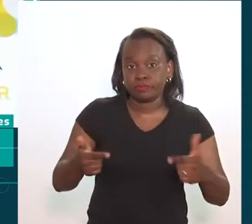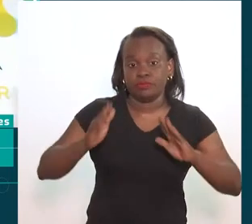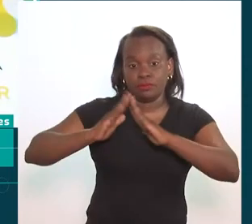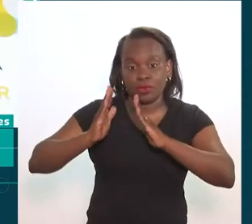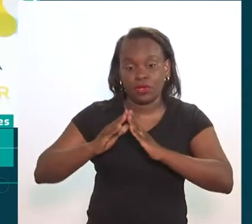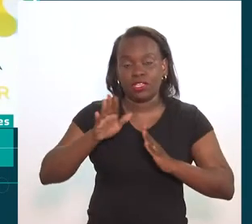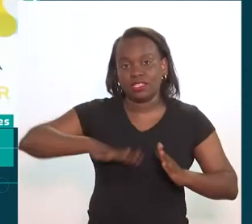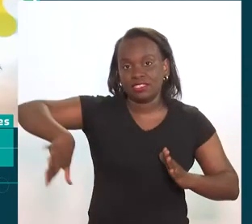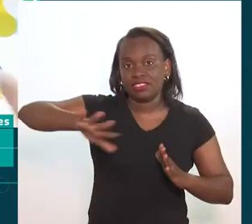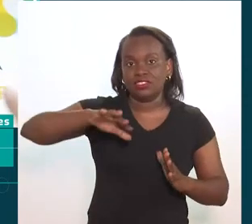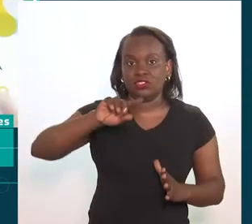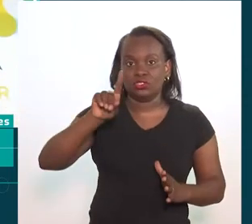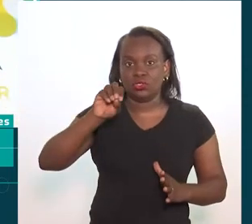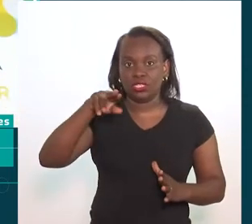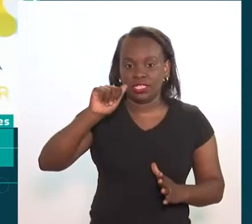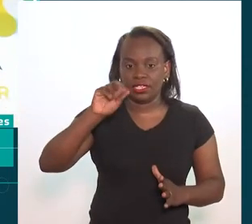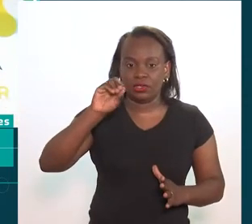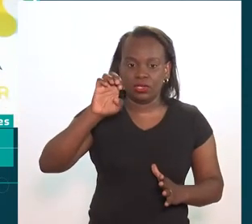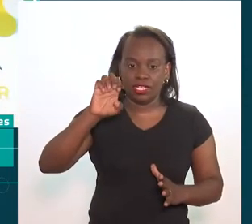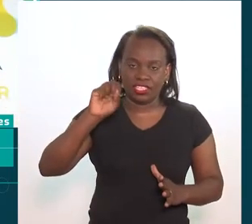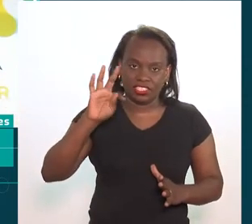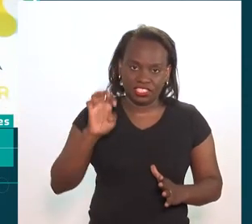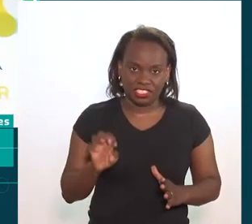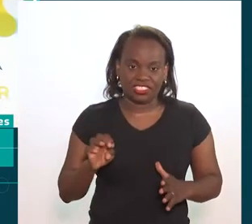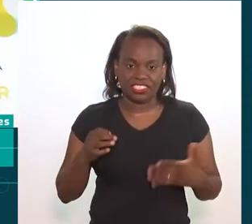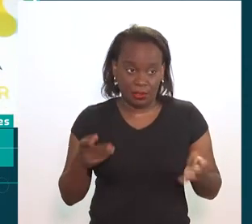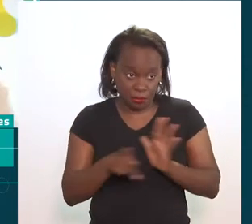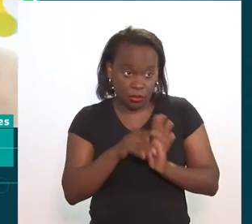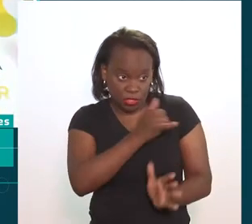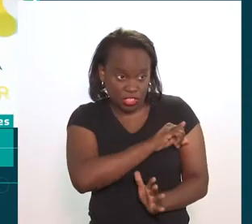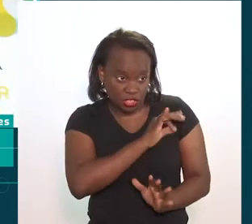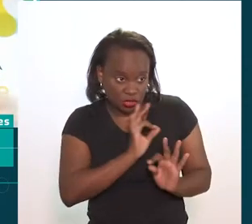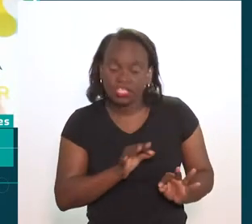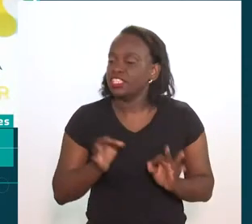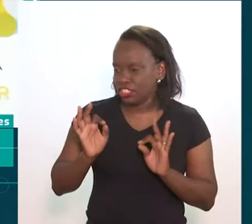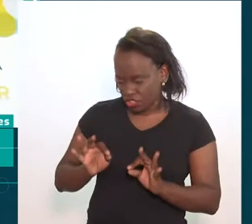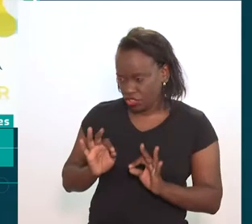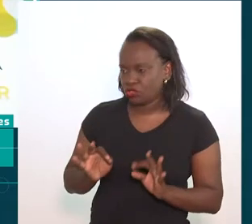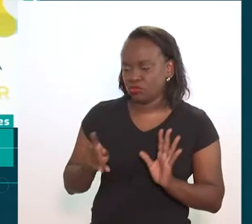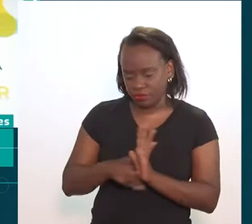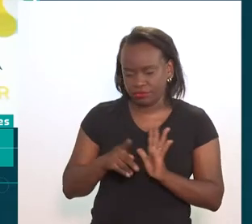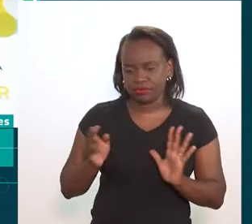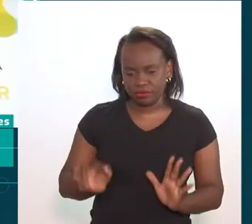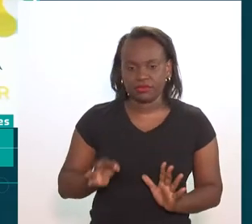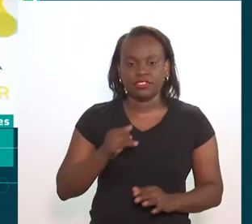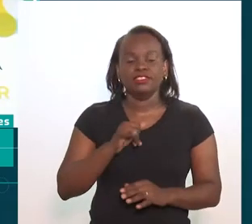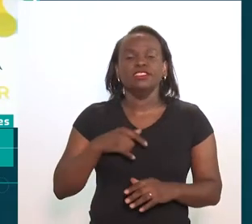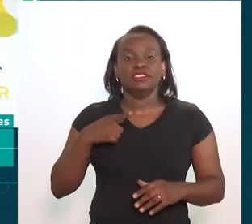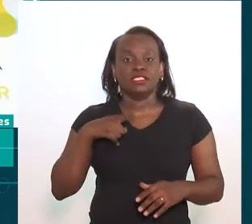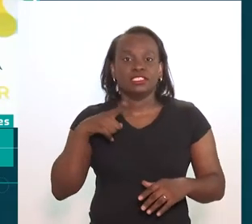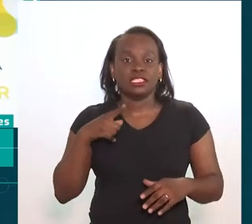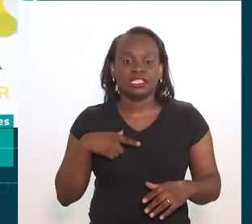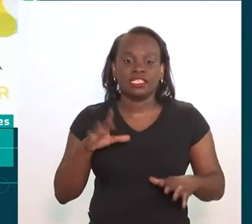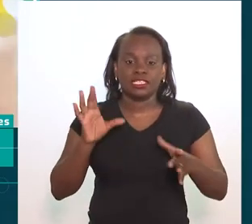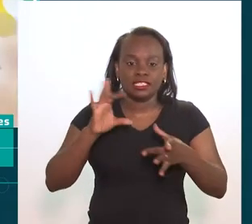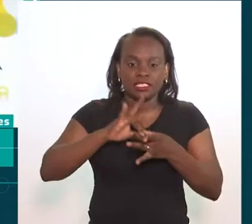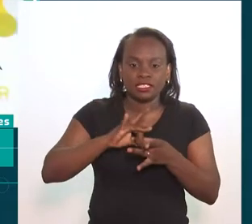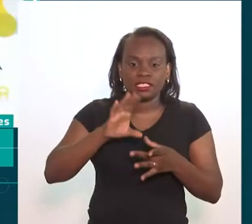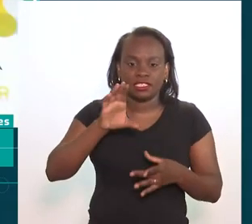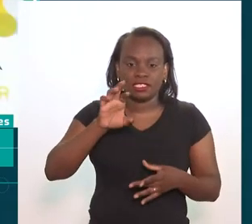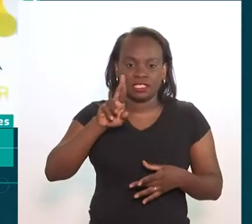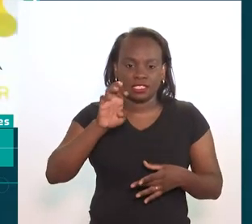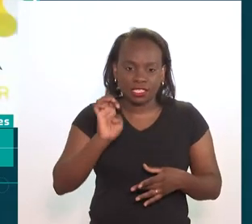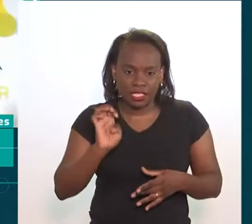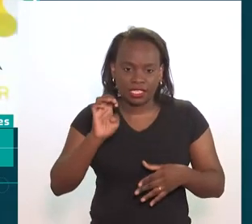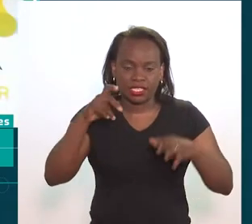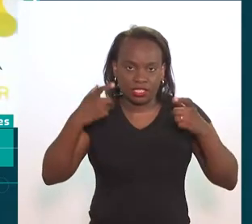mas eu atuo, moro na Zona Oeste, e estamos ligados aqui... Oeste do Rio de Janeiro, né? Isso, Zona Oeste do Rio de Janeiro. Estamos ligados aqui